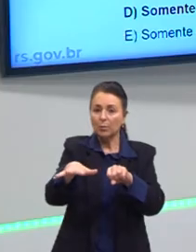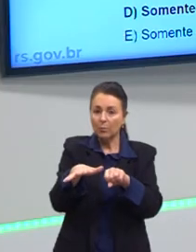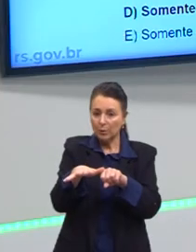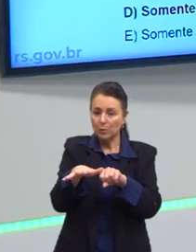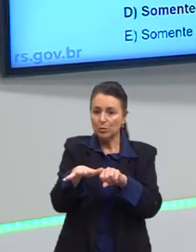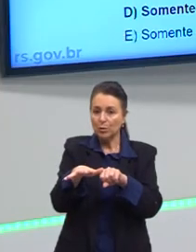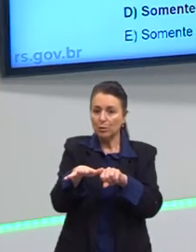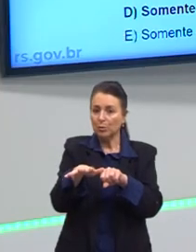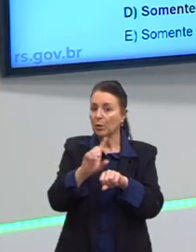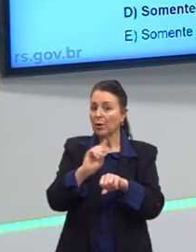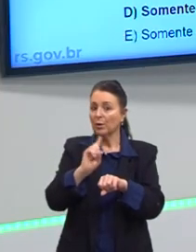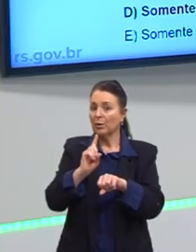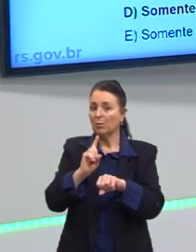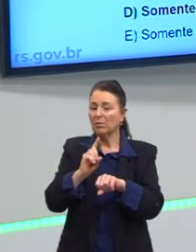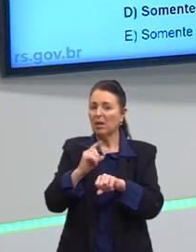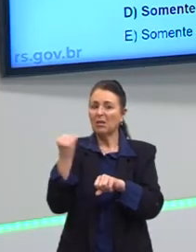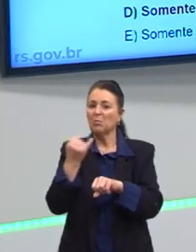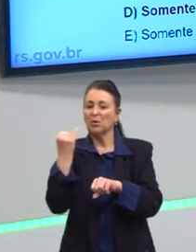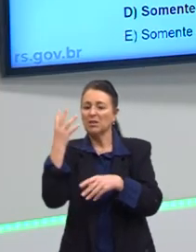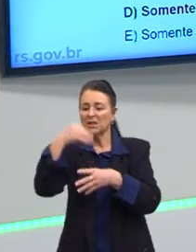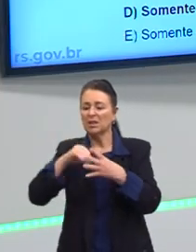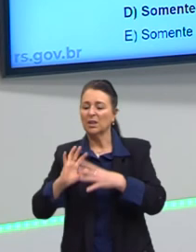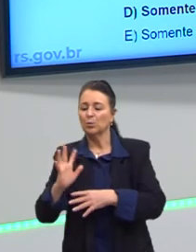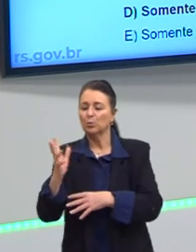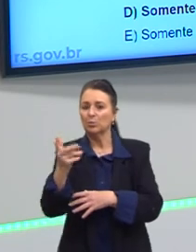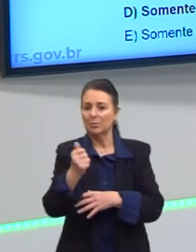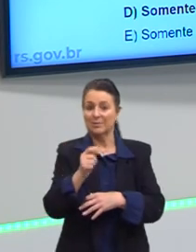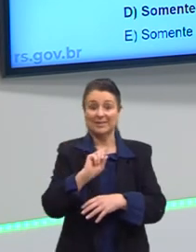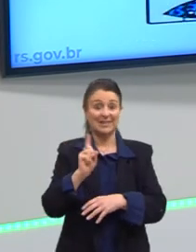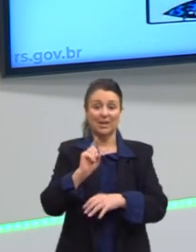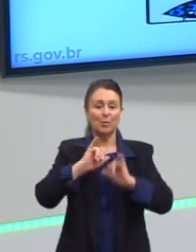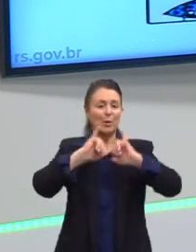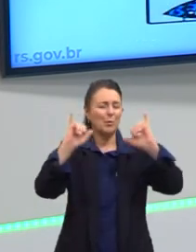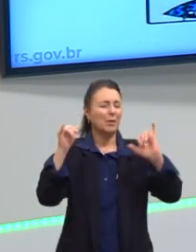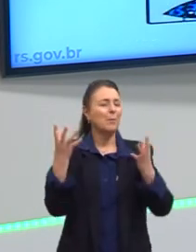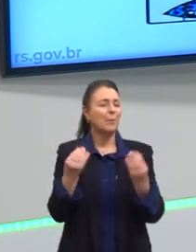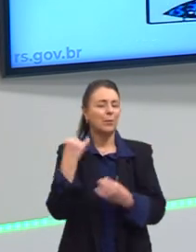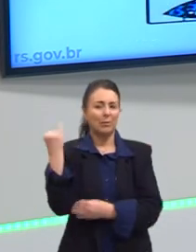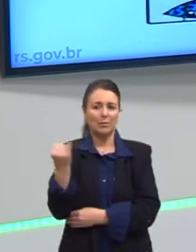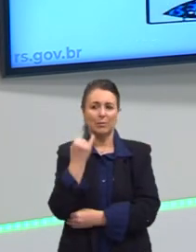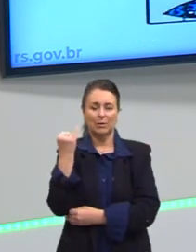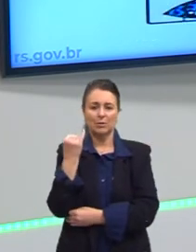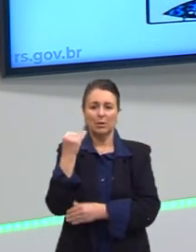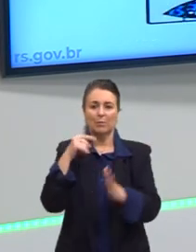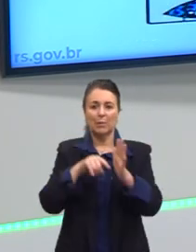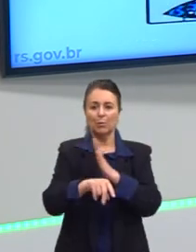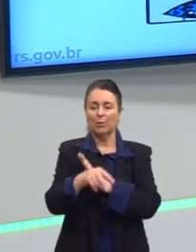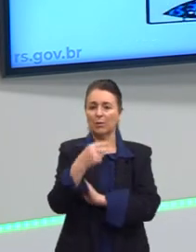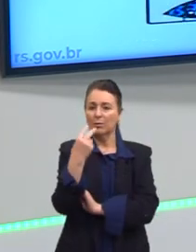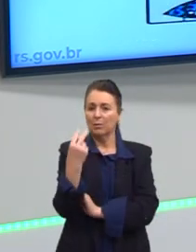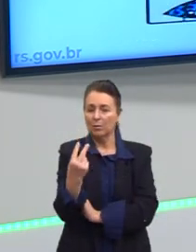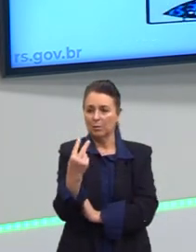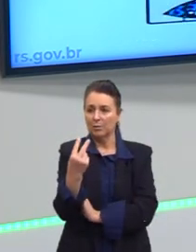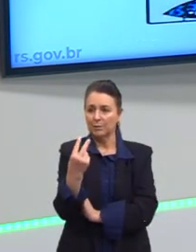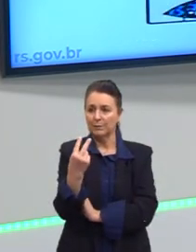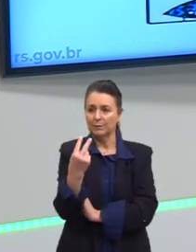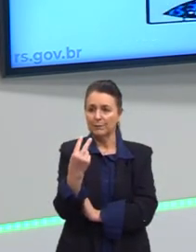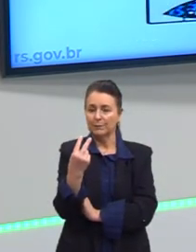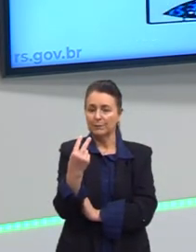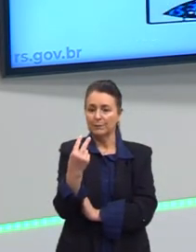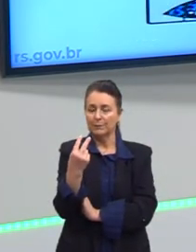atua diretamente. A propaganda é algo massivo para cima de nós. Questão 2, mas dá para ler aqui, né?